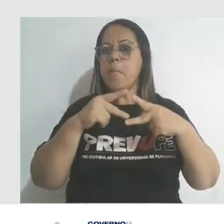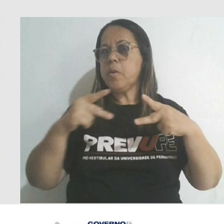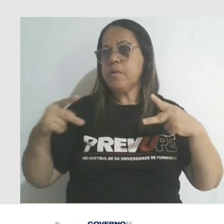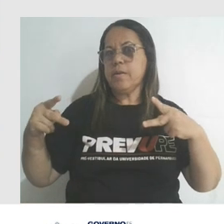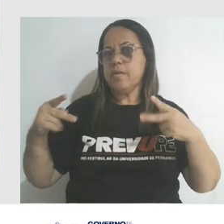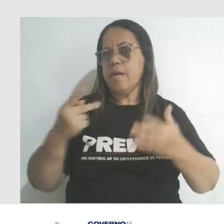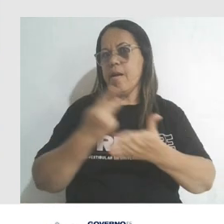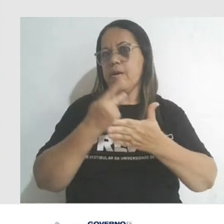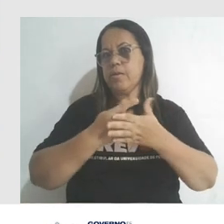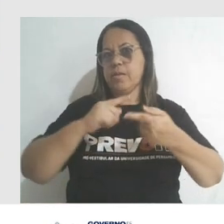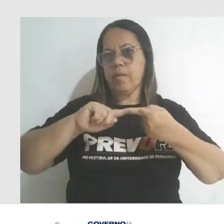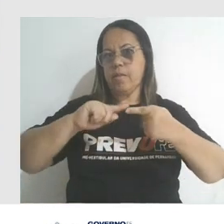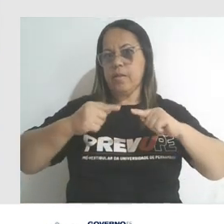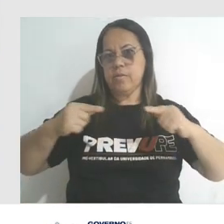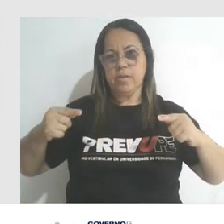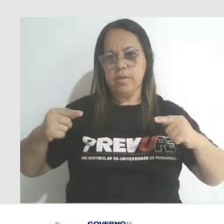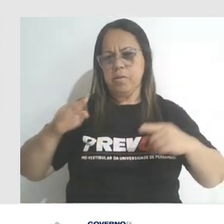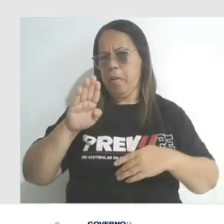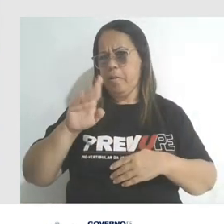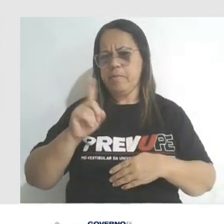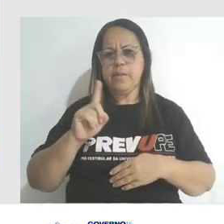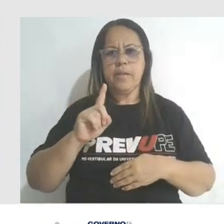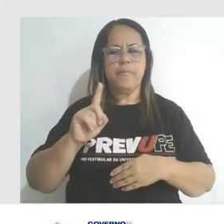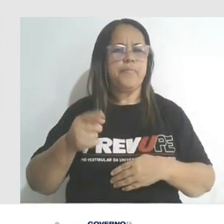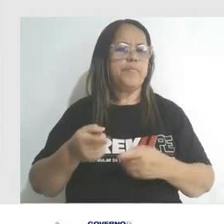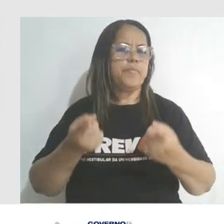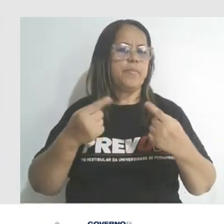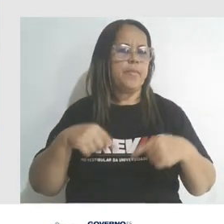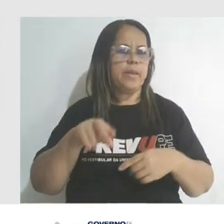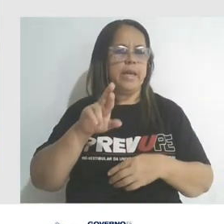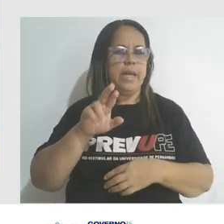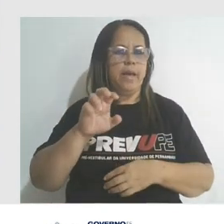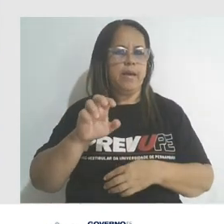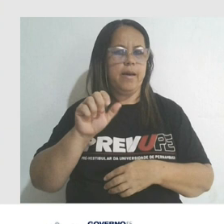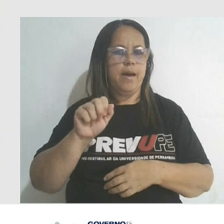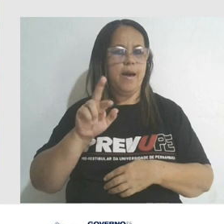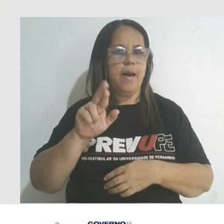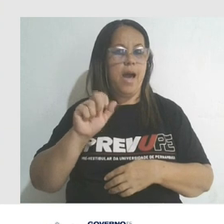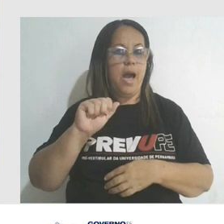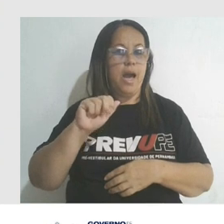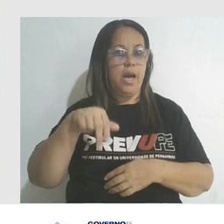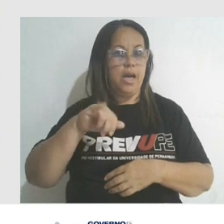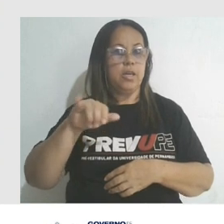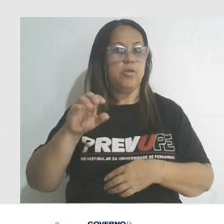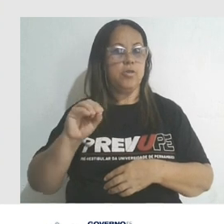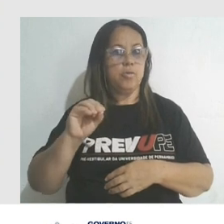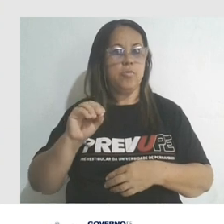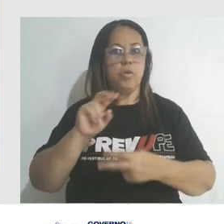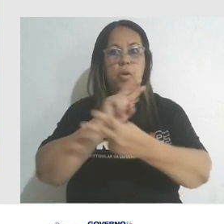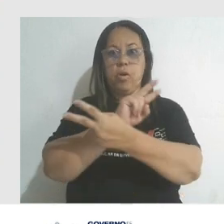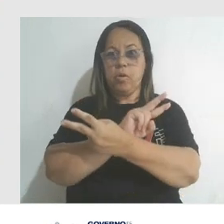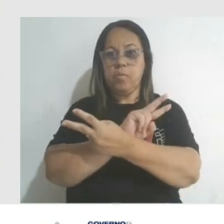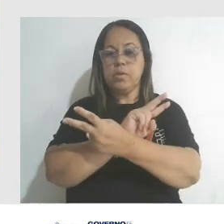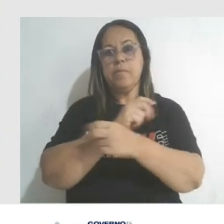desse gene. Então, também não seria a letra B. Para eu fazer o rearranjo de cromossomos que sugere aí a letra C, pessoal, eu teria que